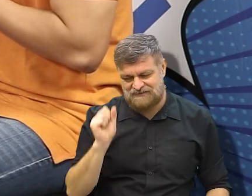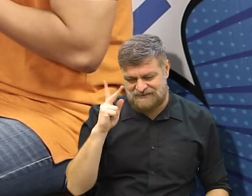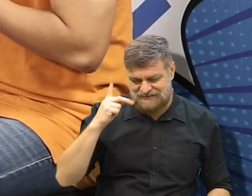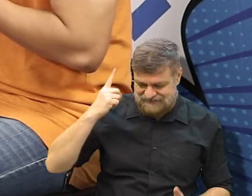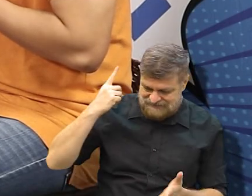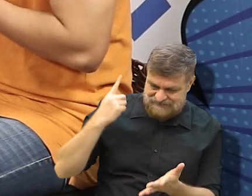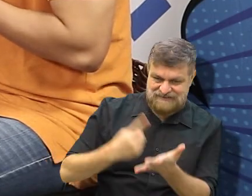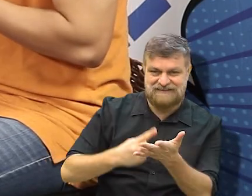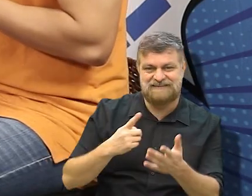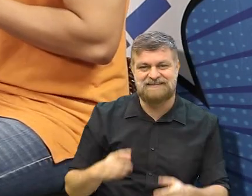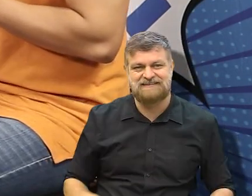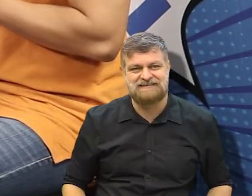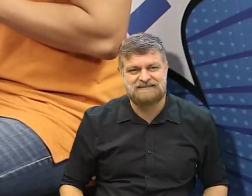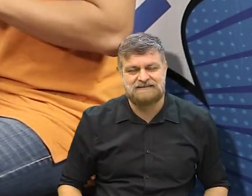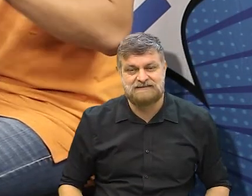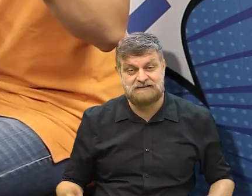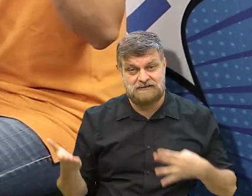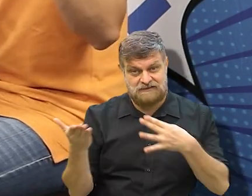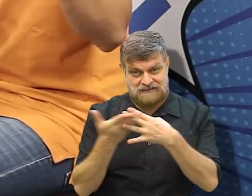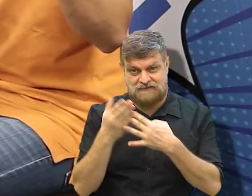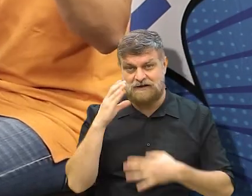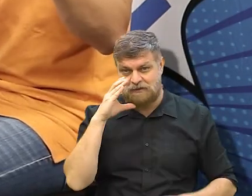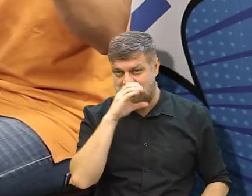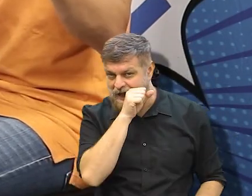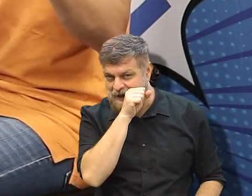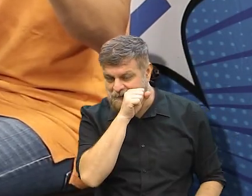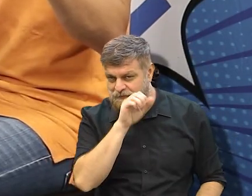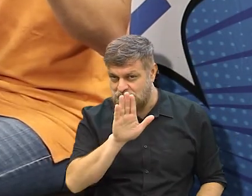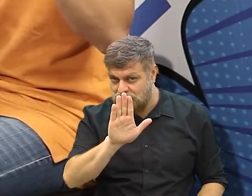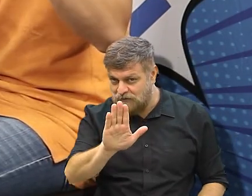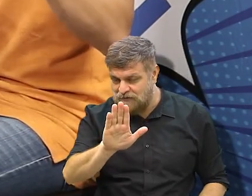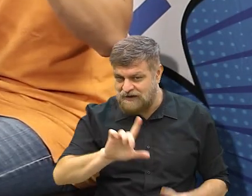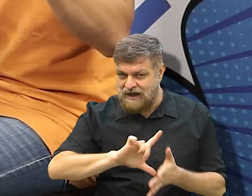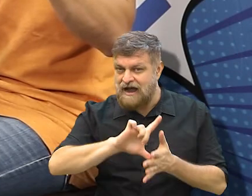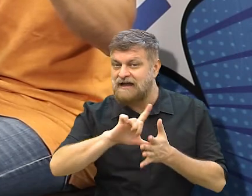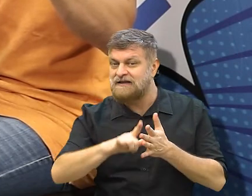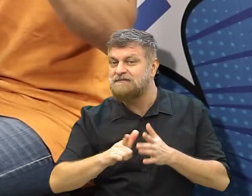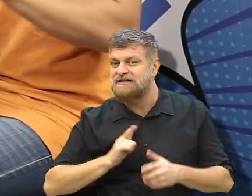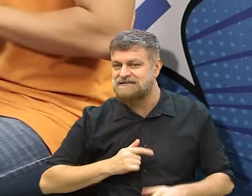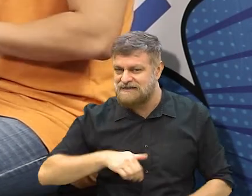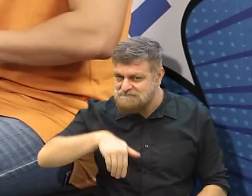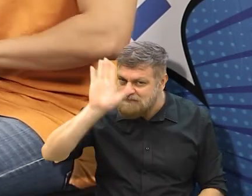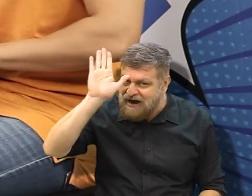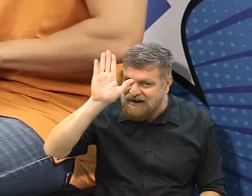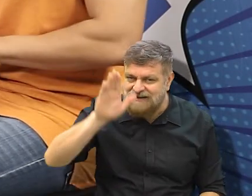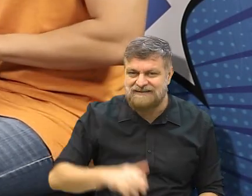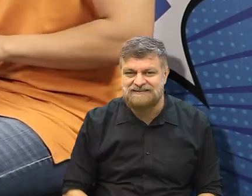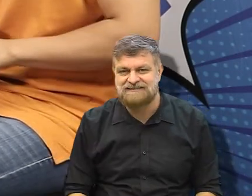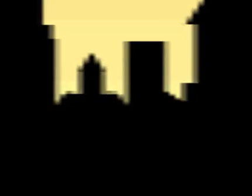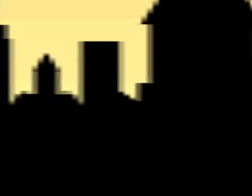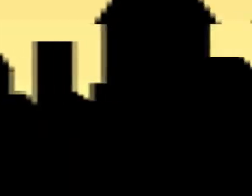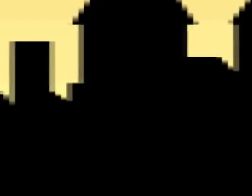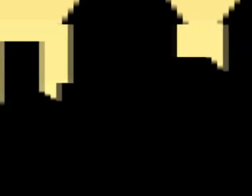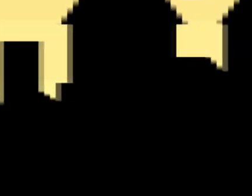Ok, Michel, até mais! A gente vai para um rápido intervalo, e no próximo bloco tem muito mais!